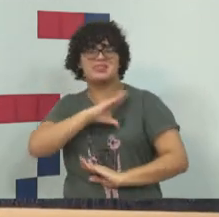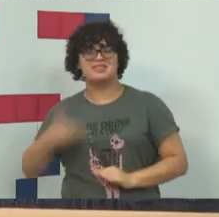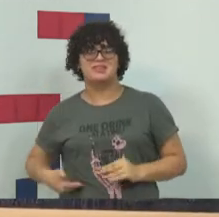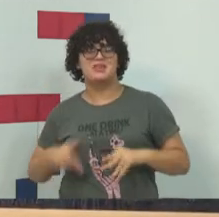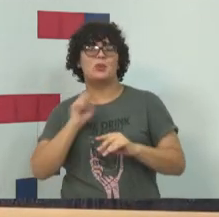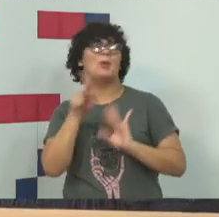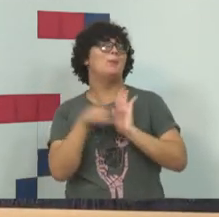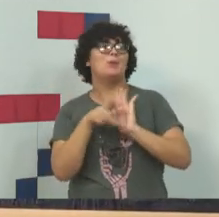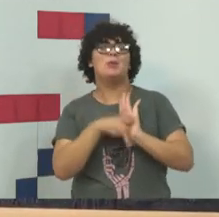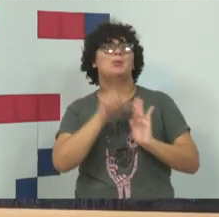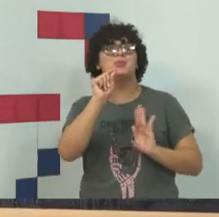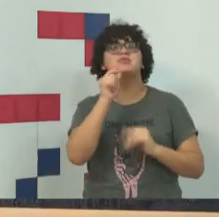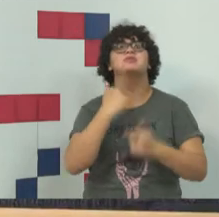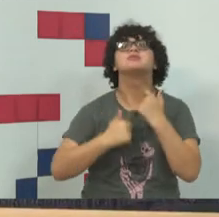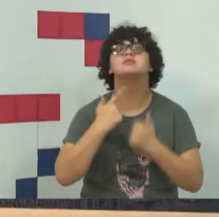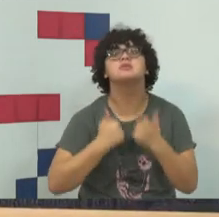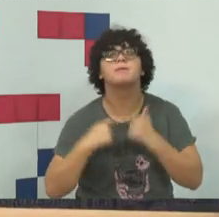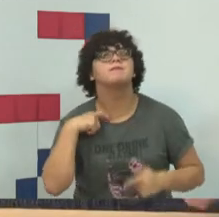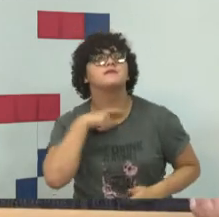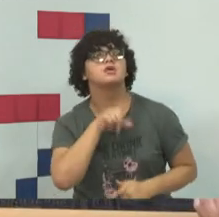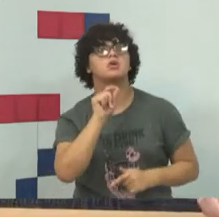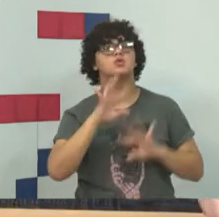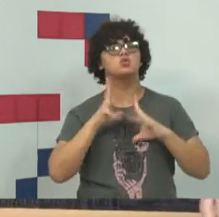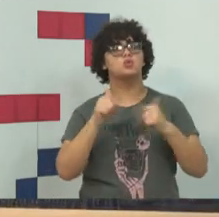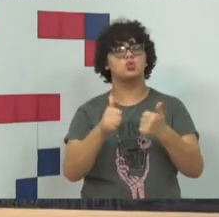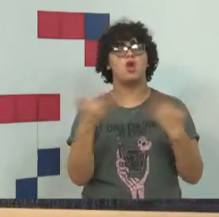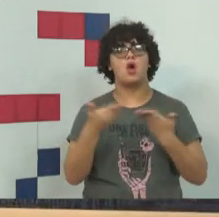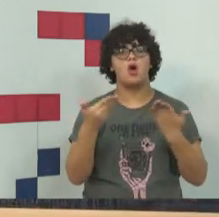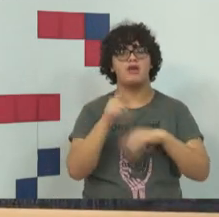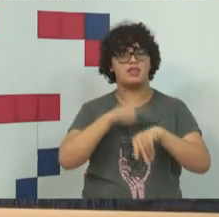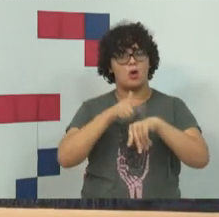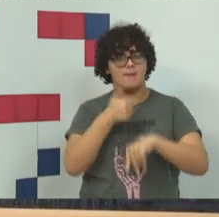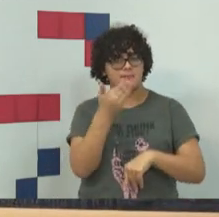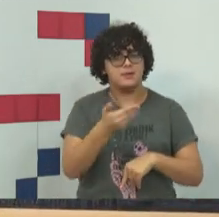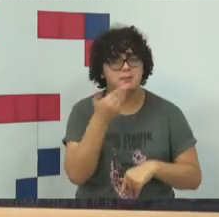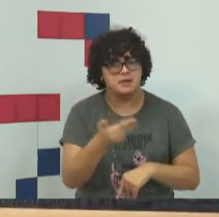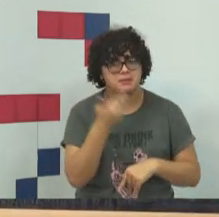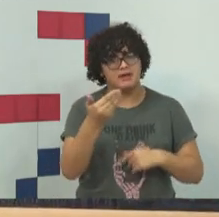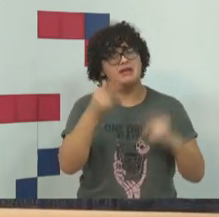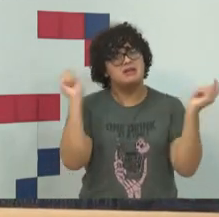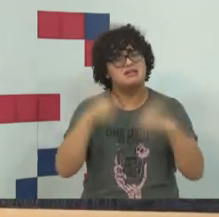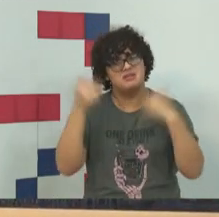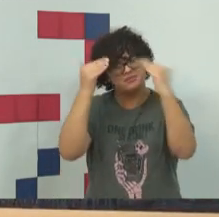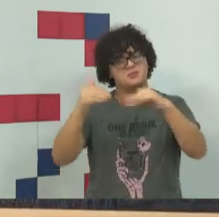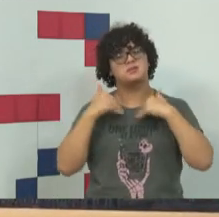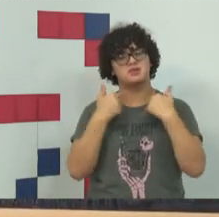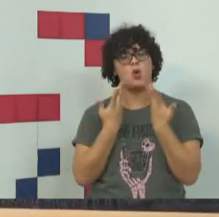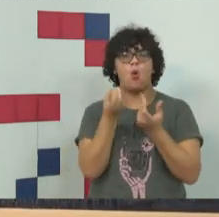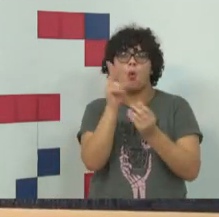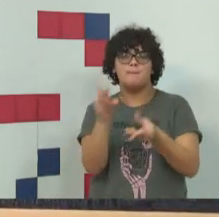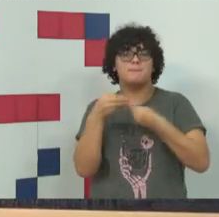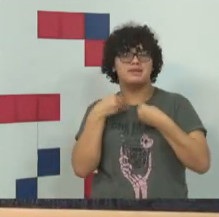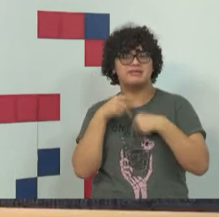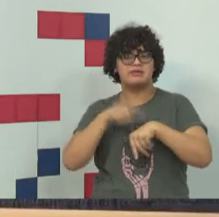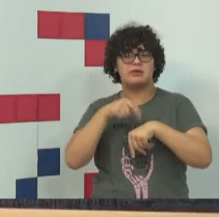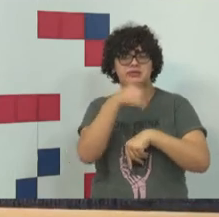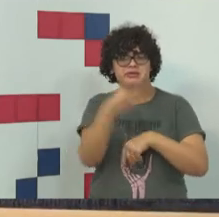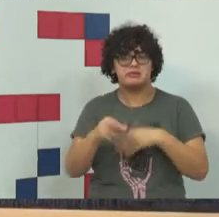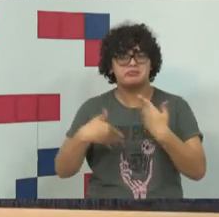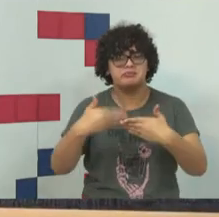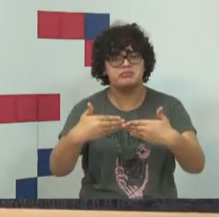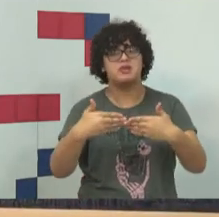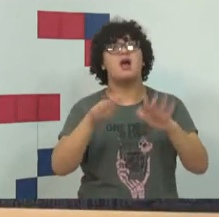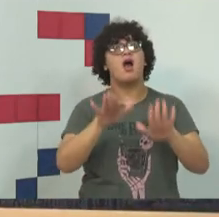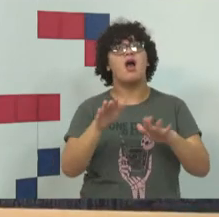propriamente no desejo de que tudo que foi requisitado seja efetivamente oferecido no devido processo legal.